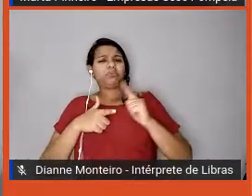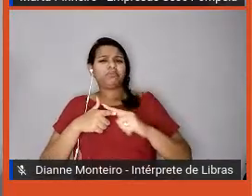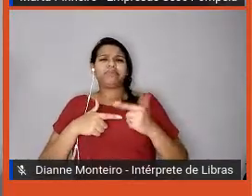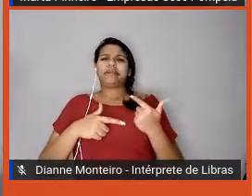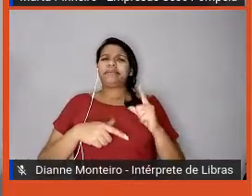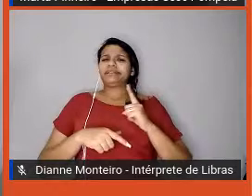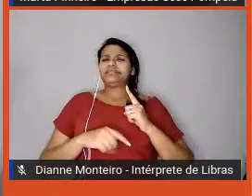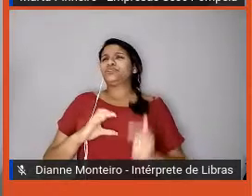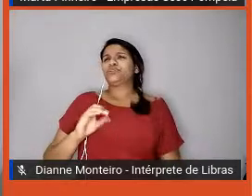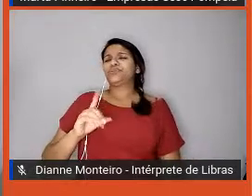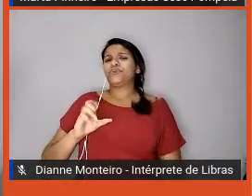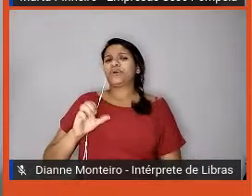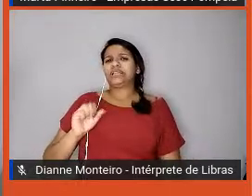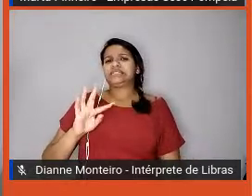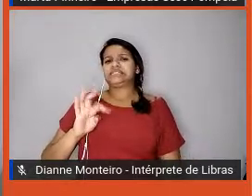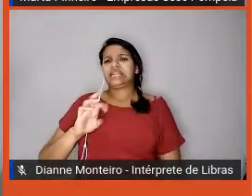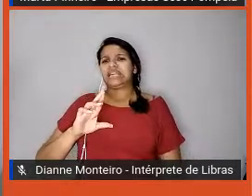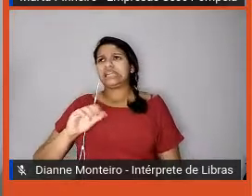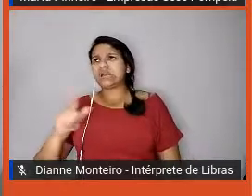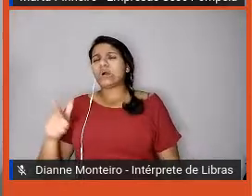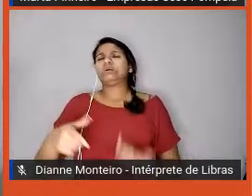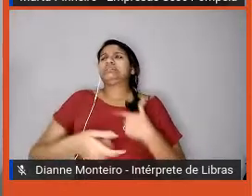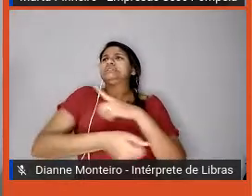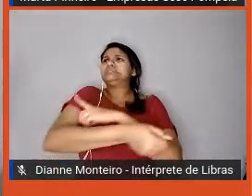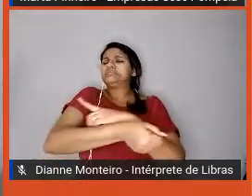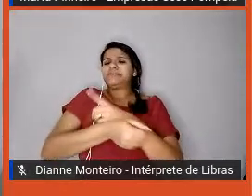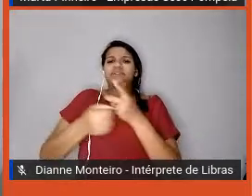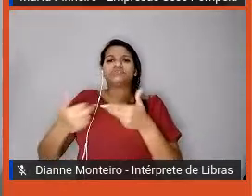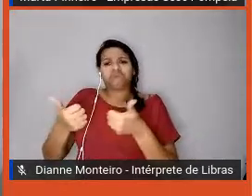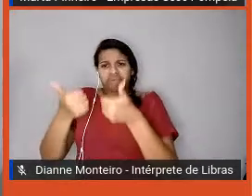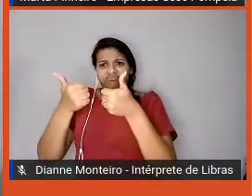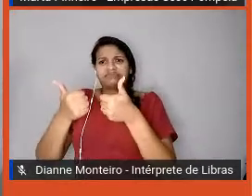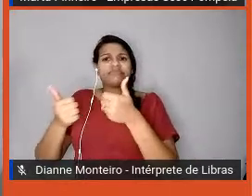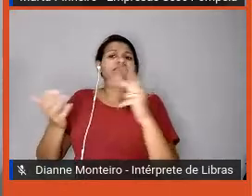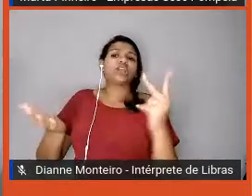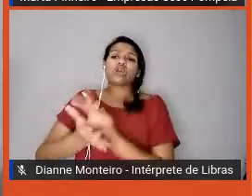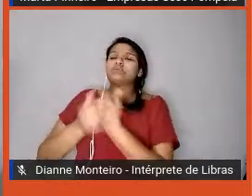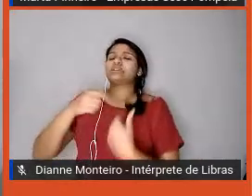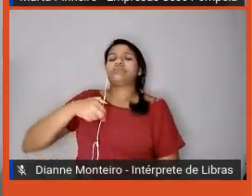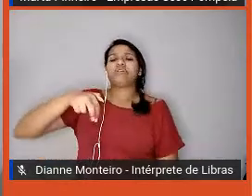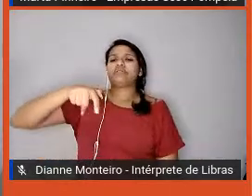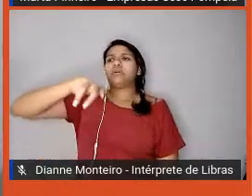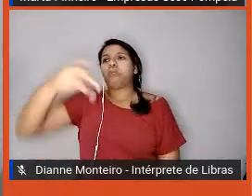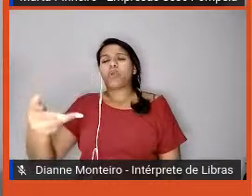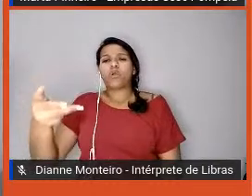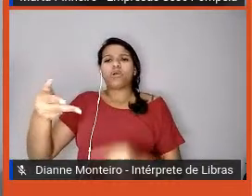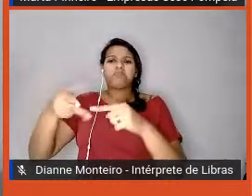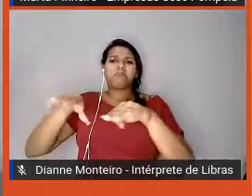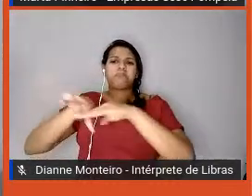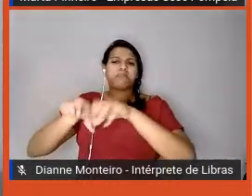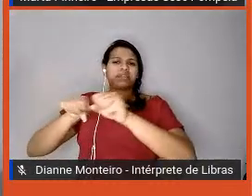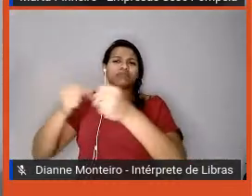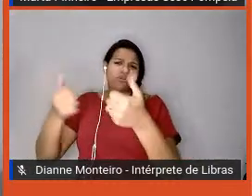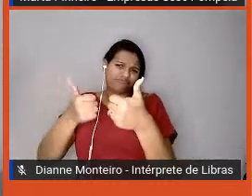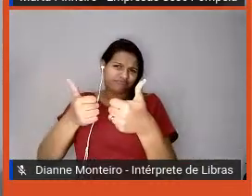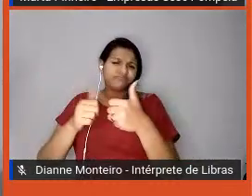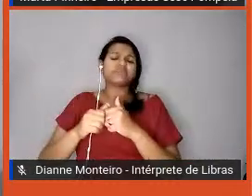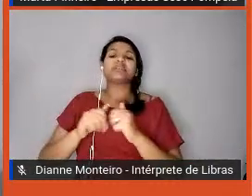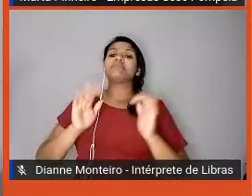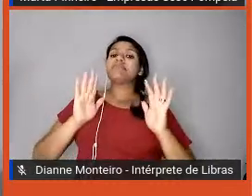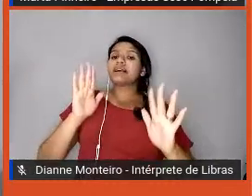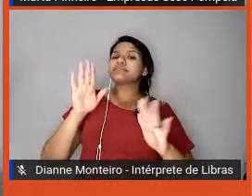a gente falar sobre saúde mental dentro de empresa, ou falar para o nosso gestor, ou que o gestor